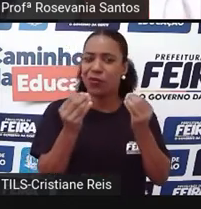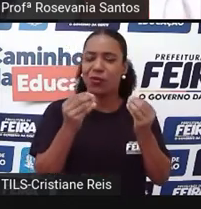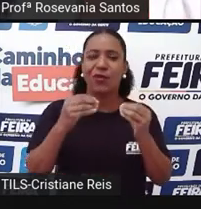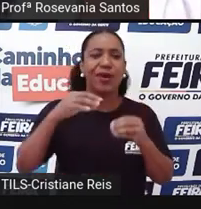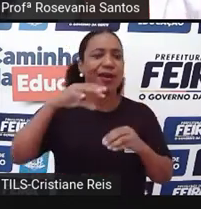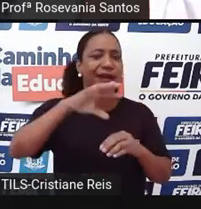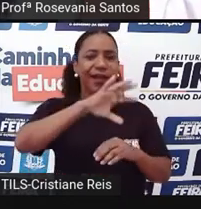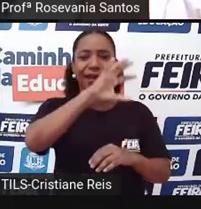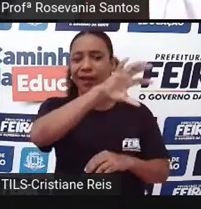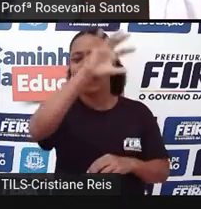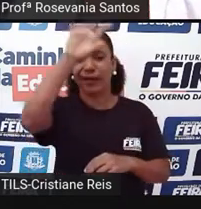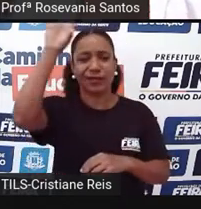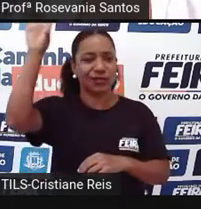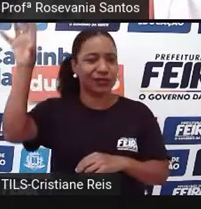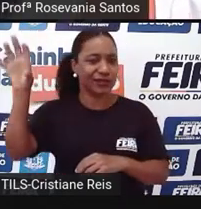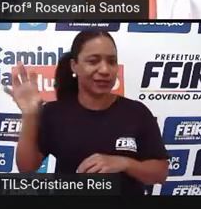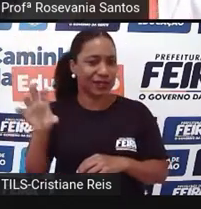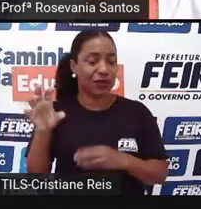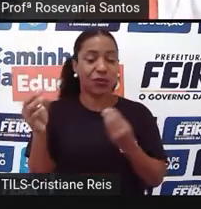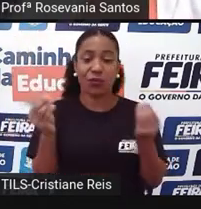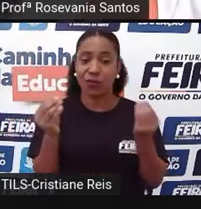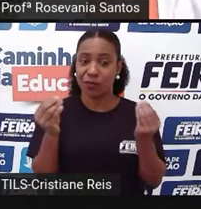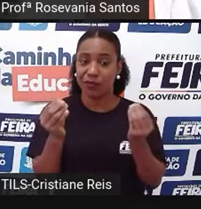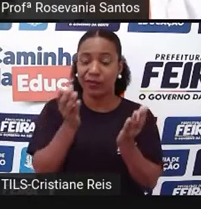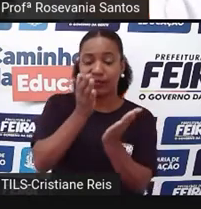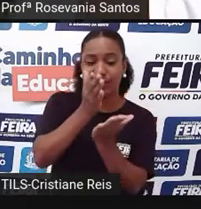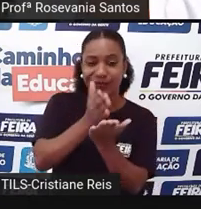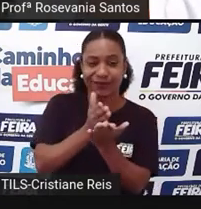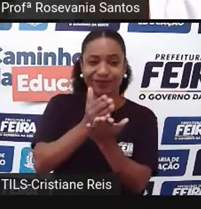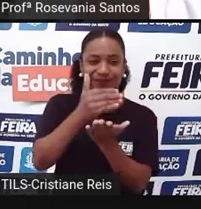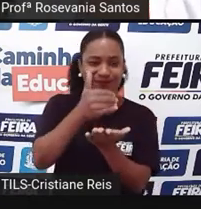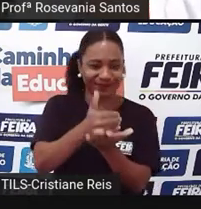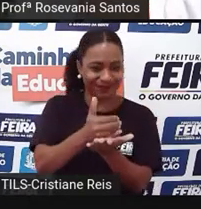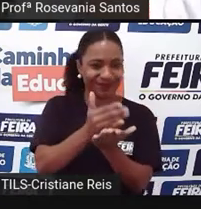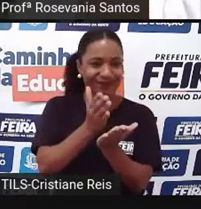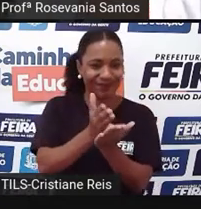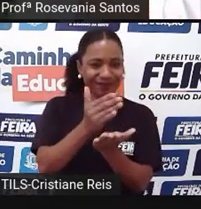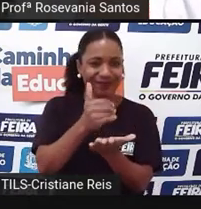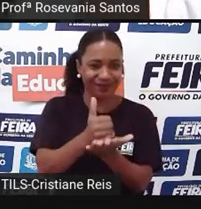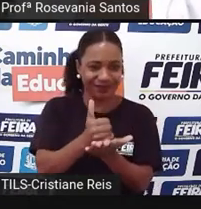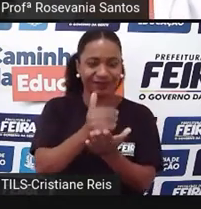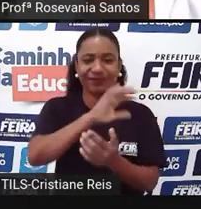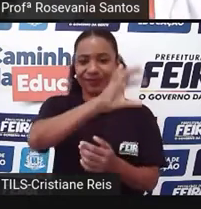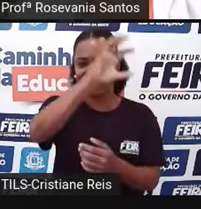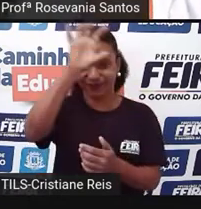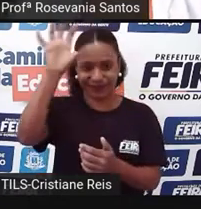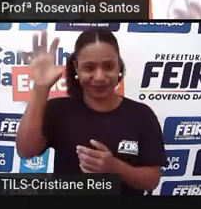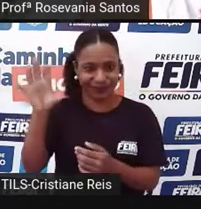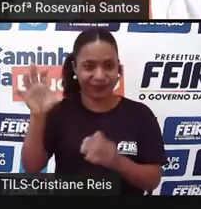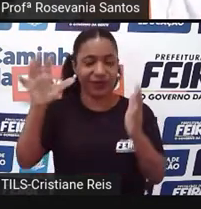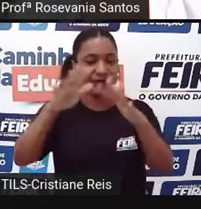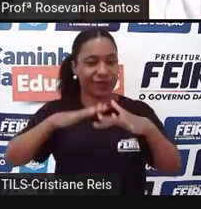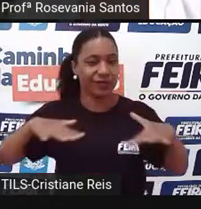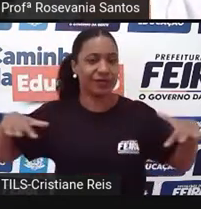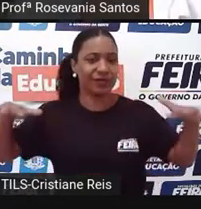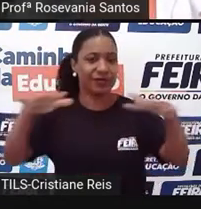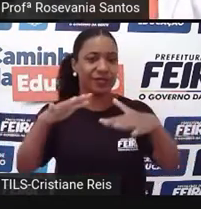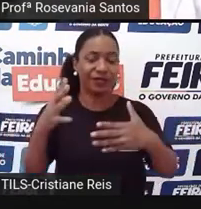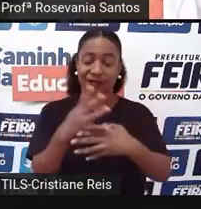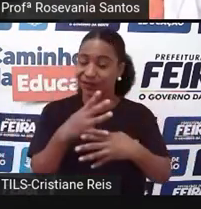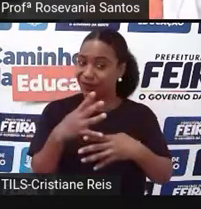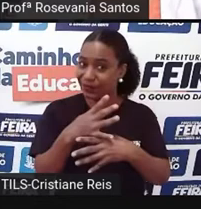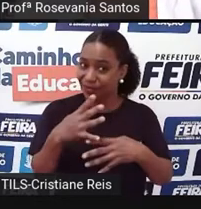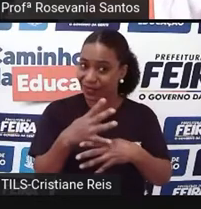regionalizar? O que é você dividir em uma determinada região, determinado espaço, uma cidade,